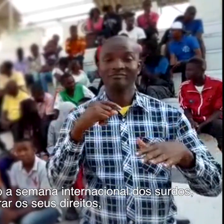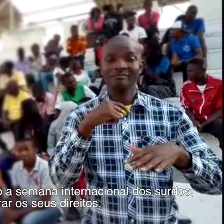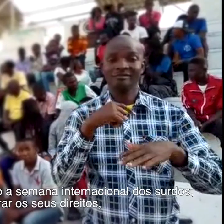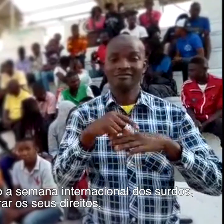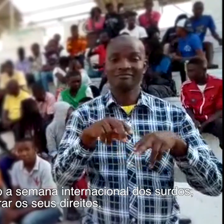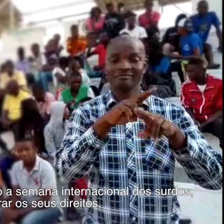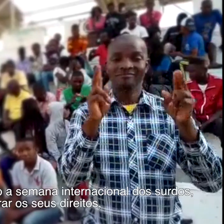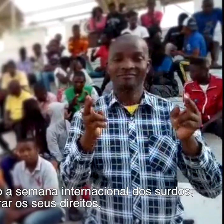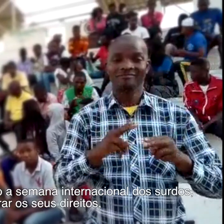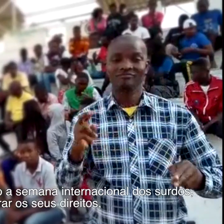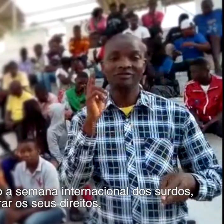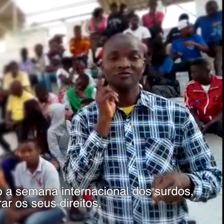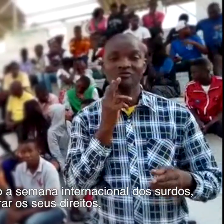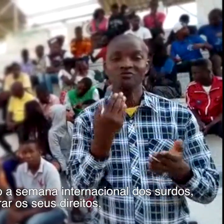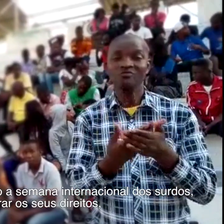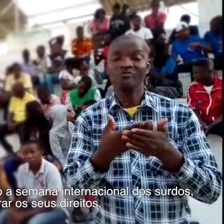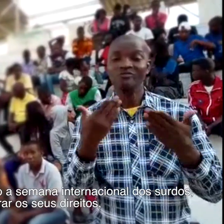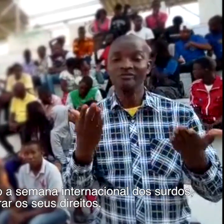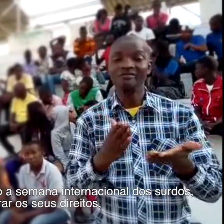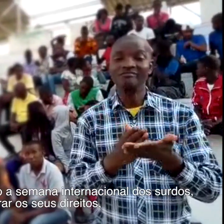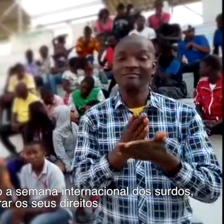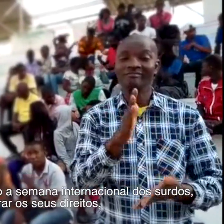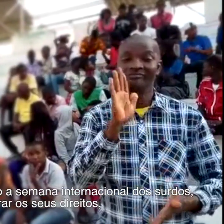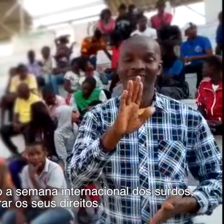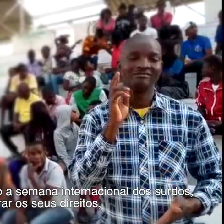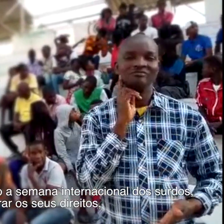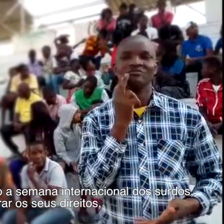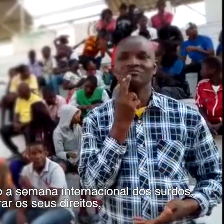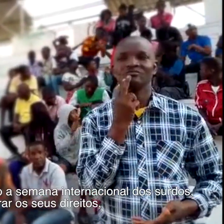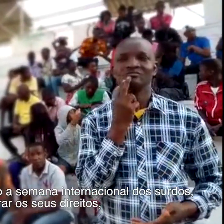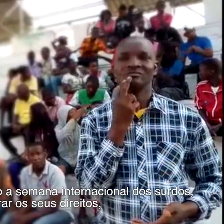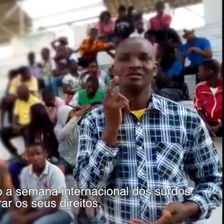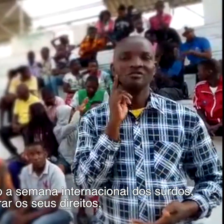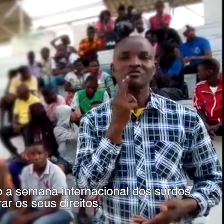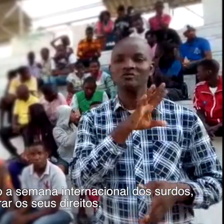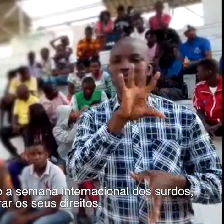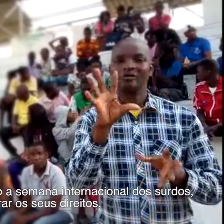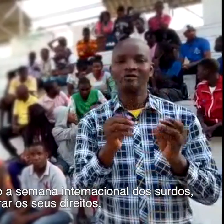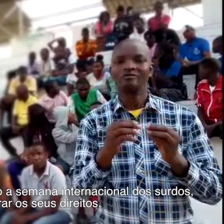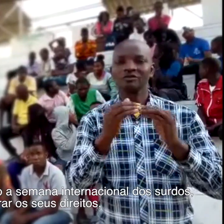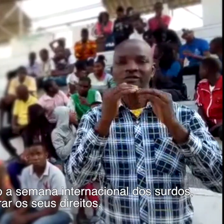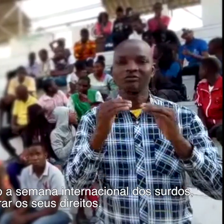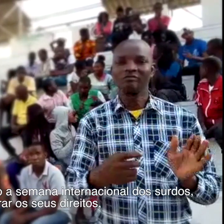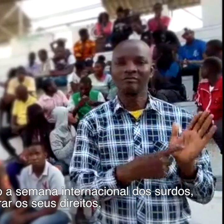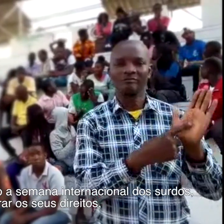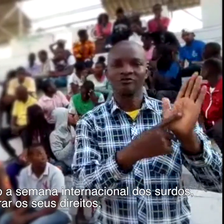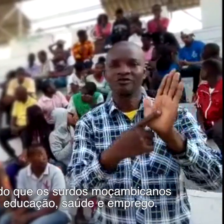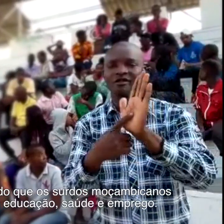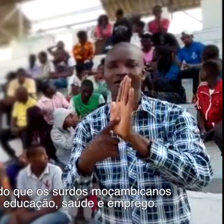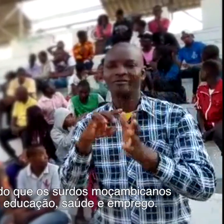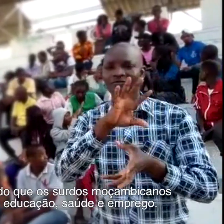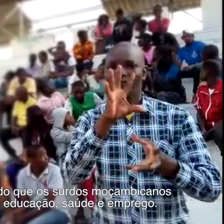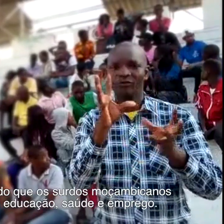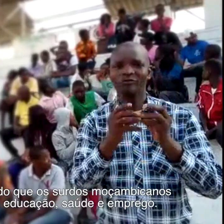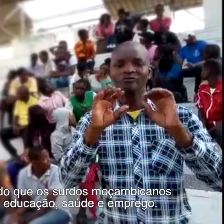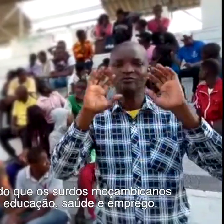Sempre temos comemorado a Semana Internacional dos Surdos para mostrar os seus direitos e